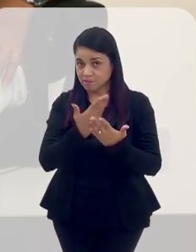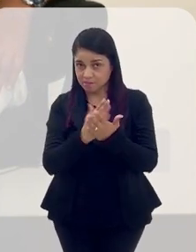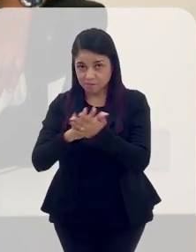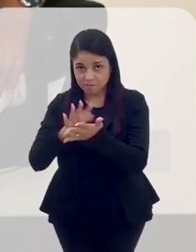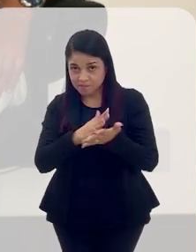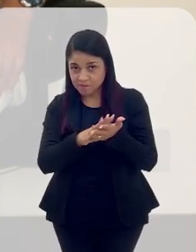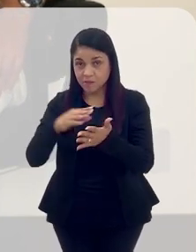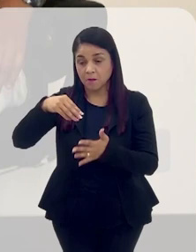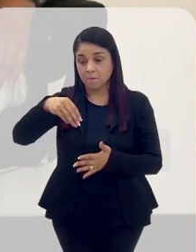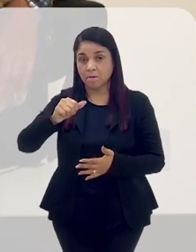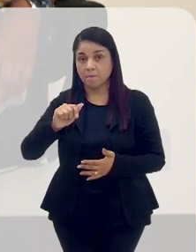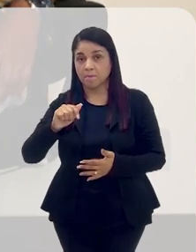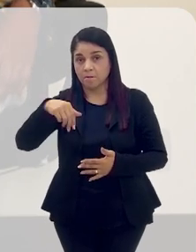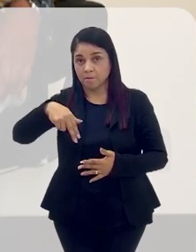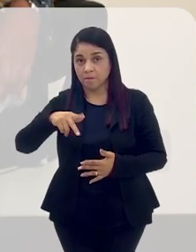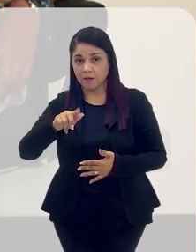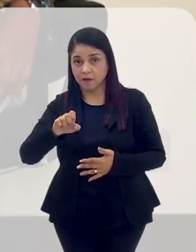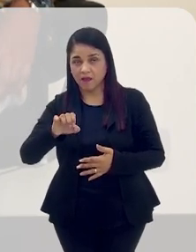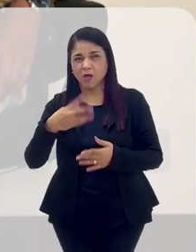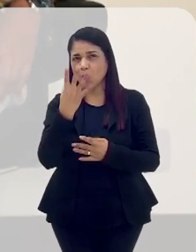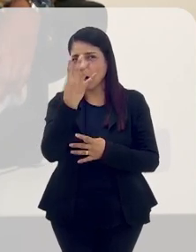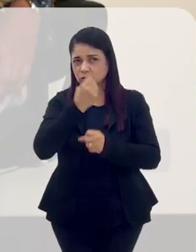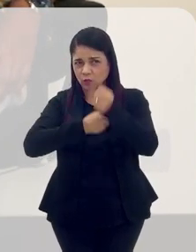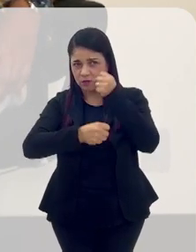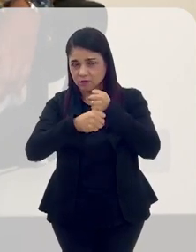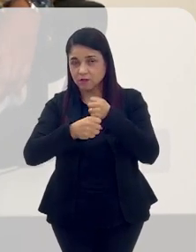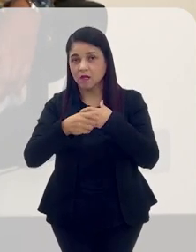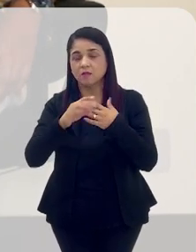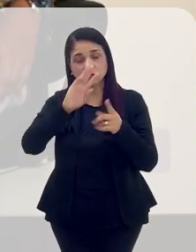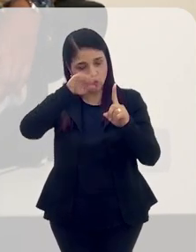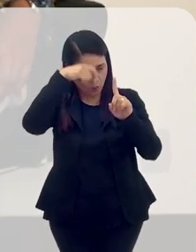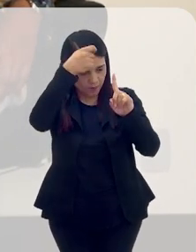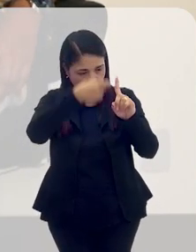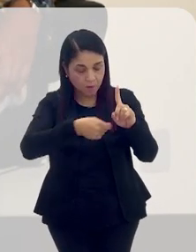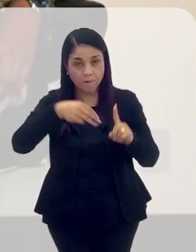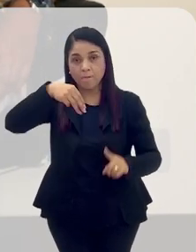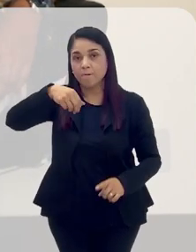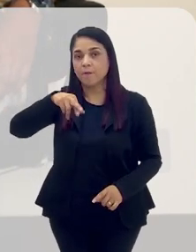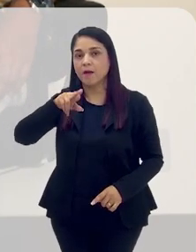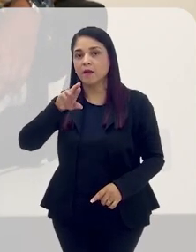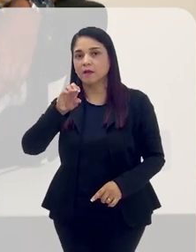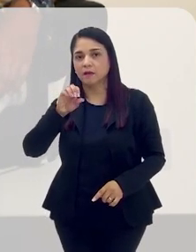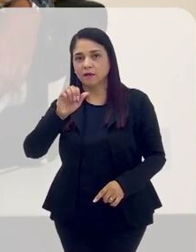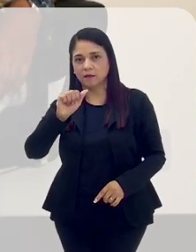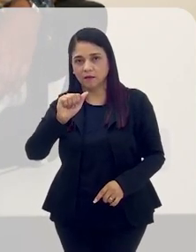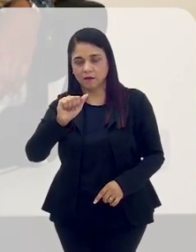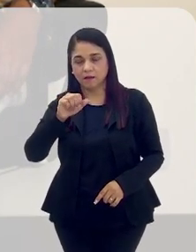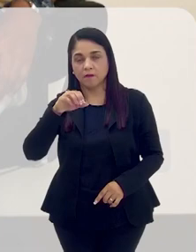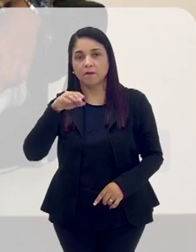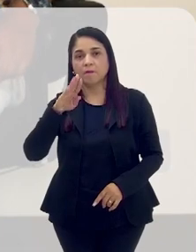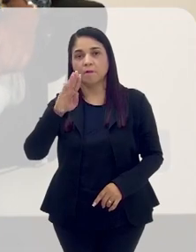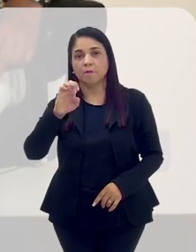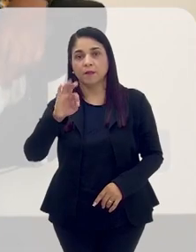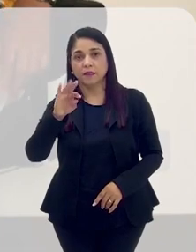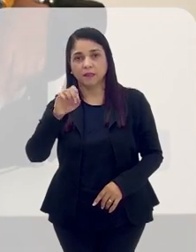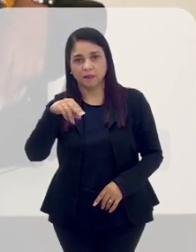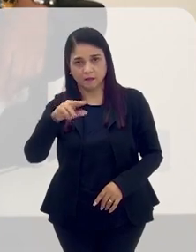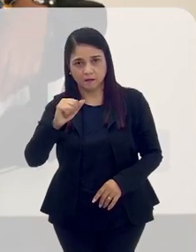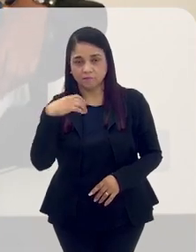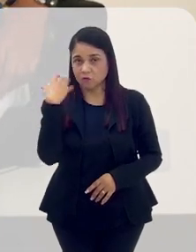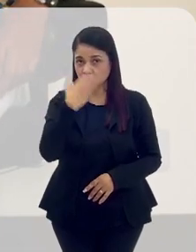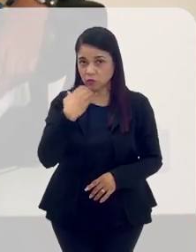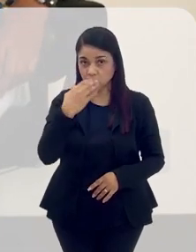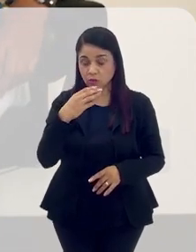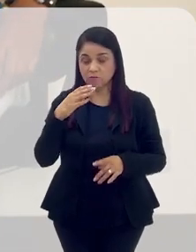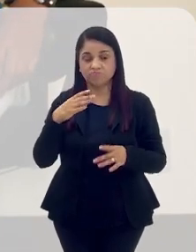há uns quatro anos atrás. Quando homenageou Maria Bertani. Isso. Que, inclusive, teve um